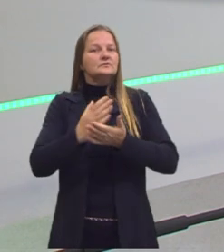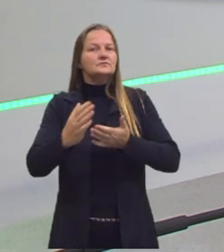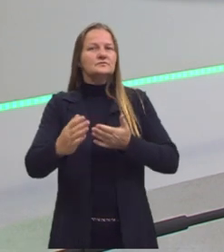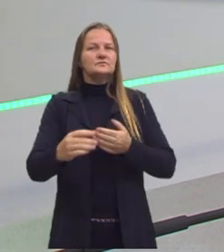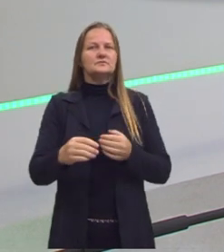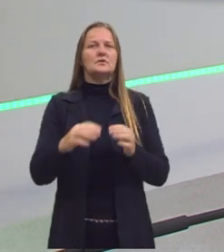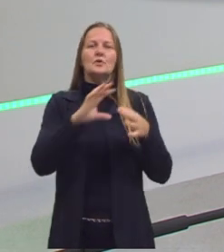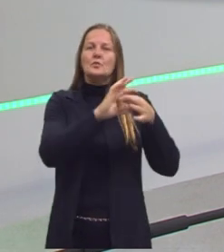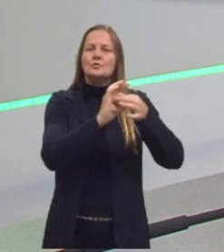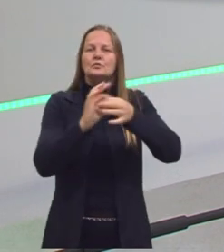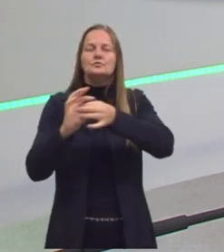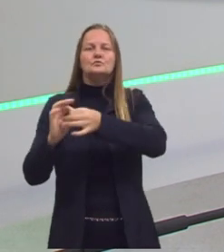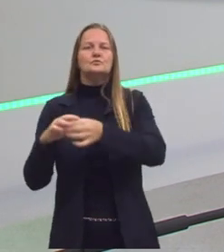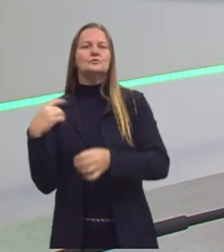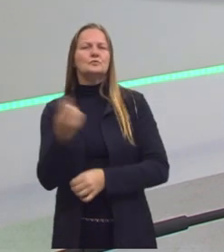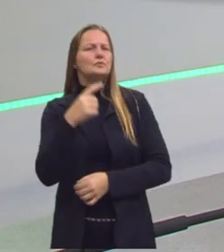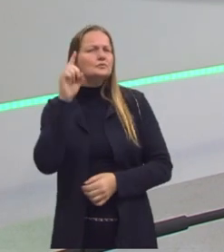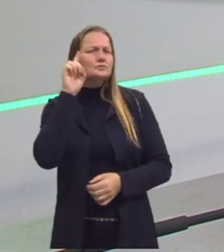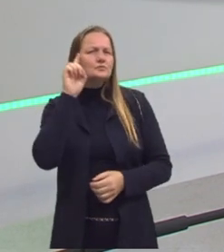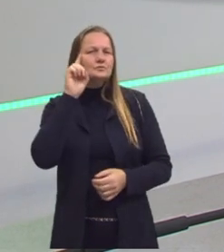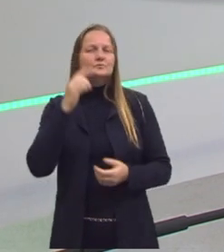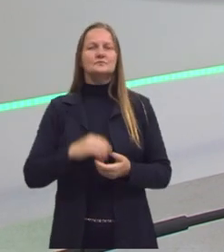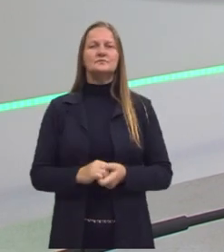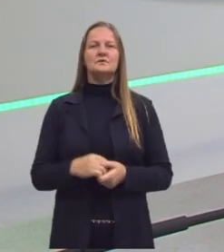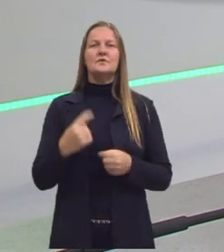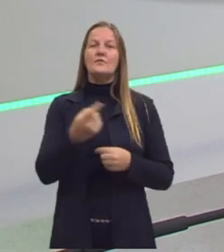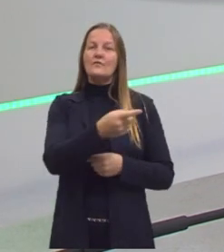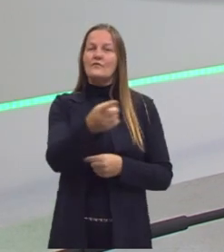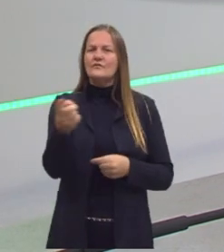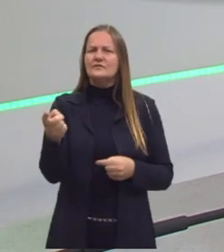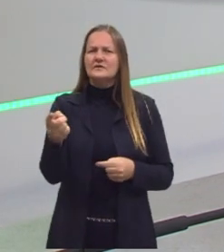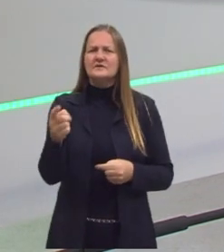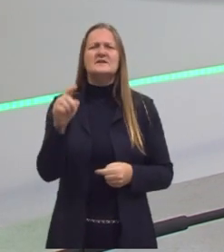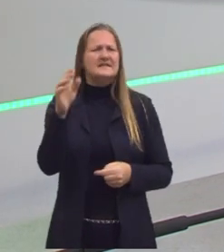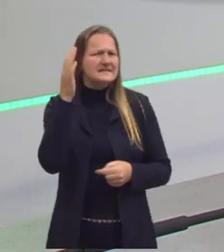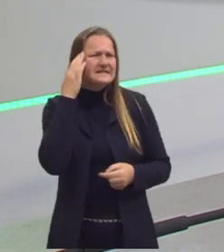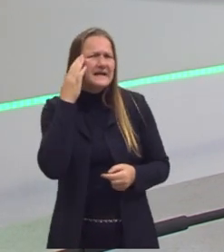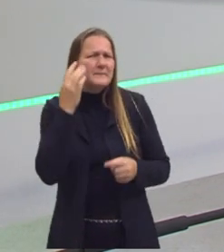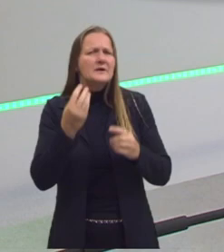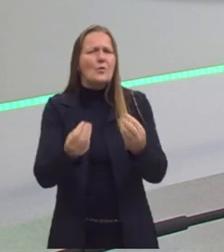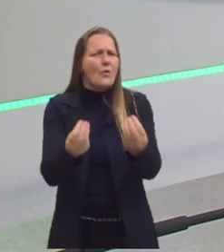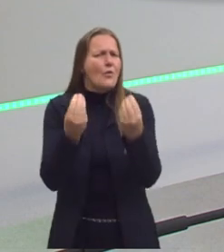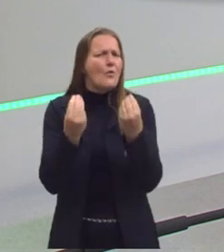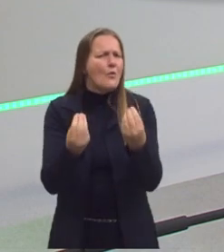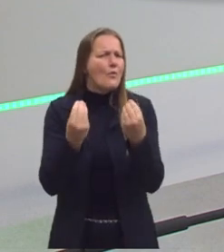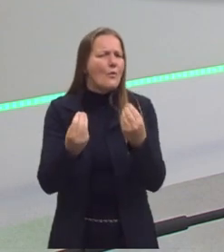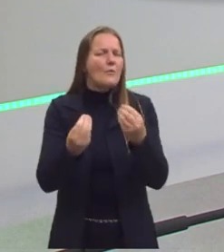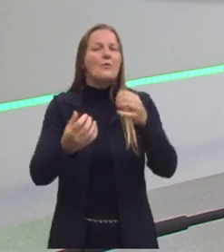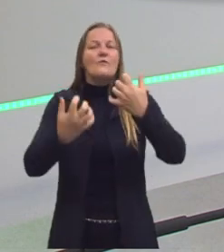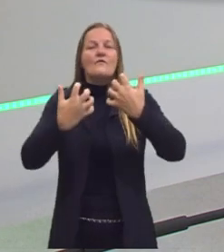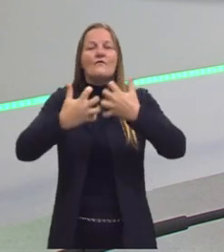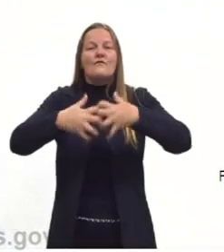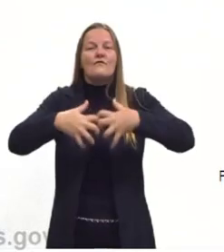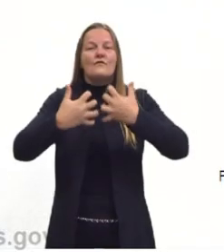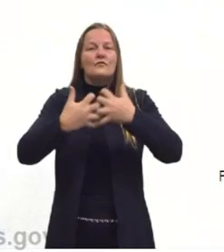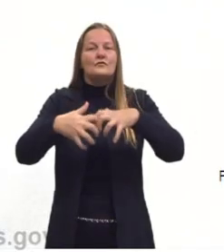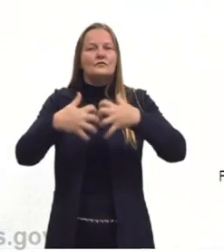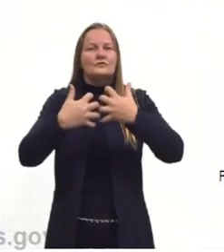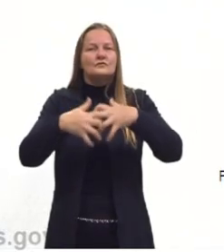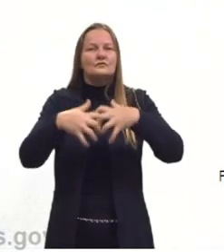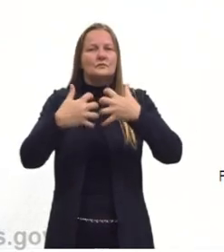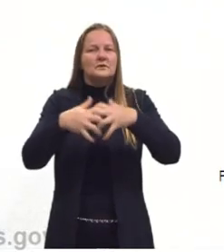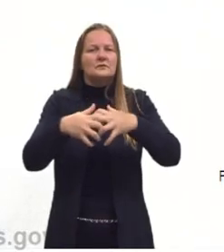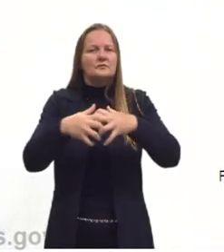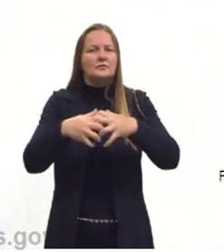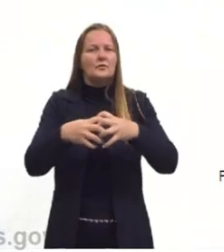para contextualizar ela no nosso dia a dia, vocês por acaso sabem como que funciona o acionamento